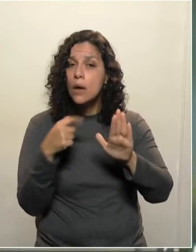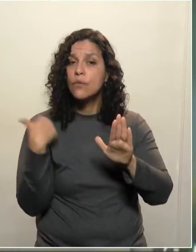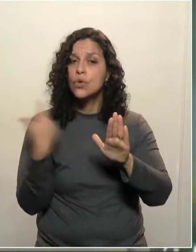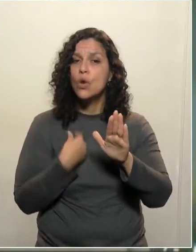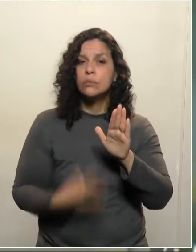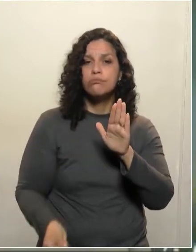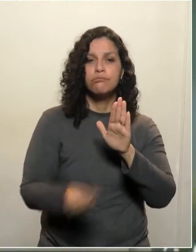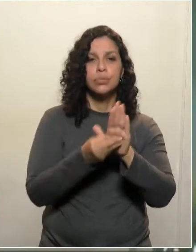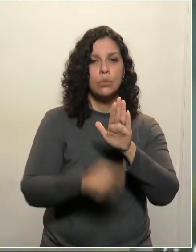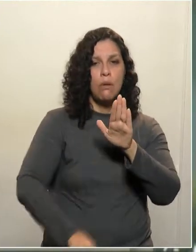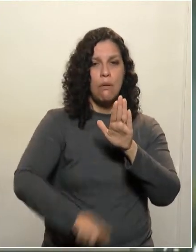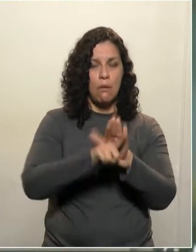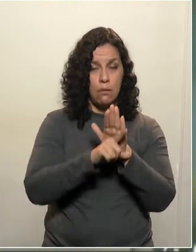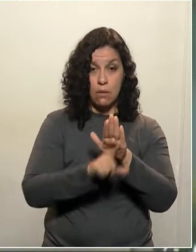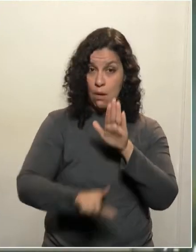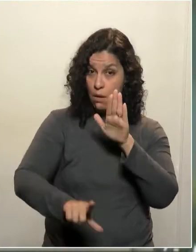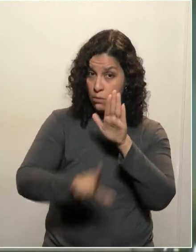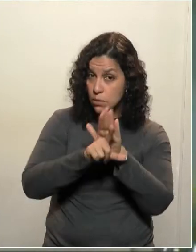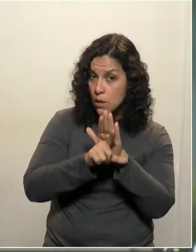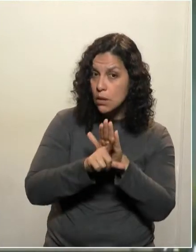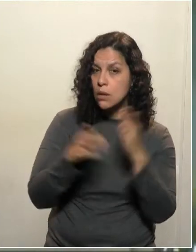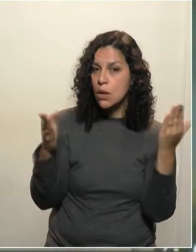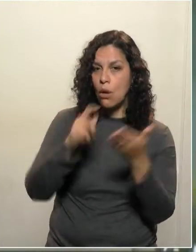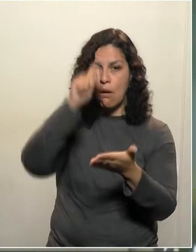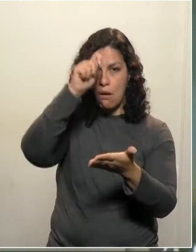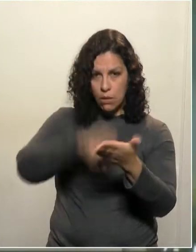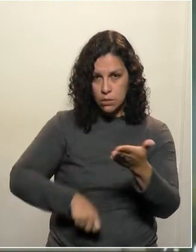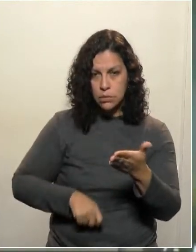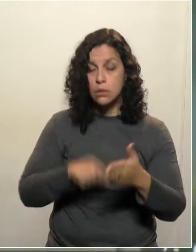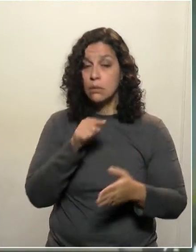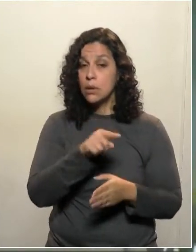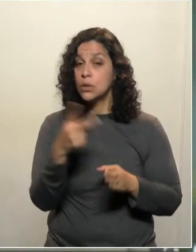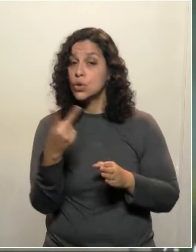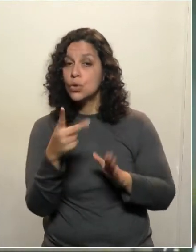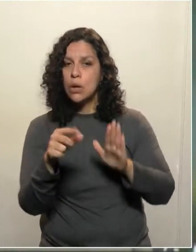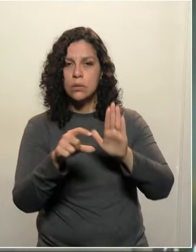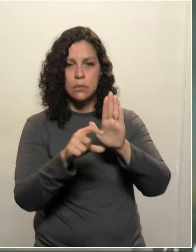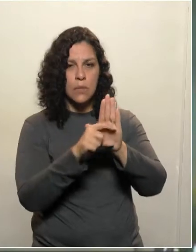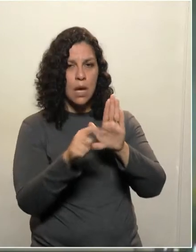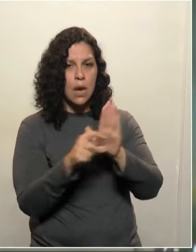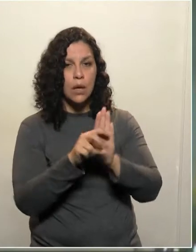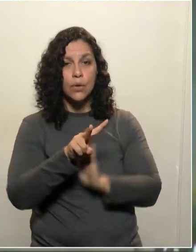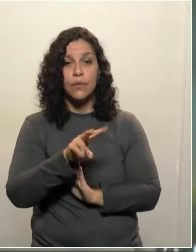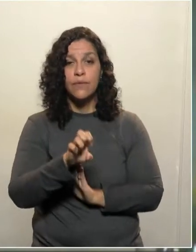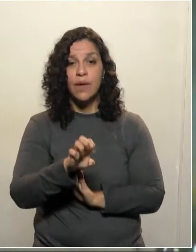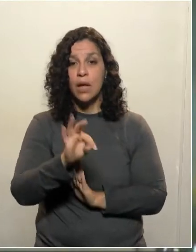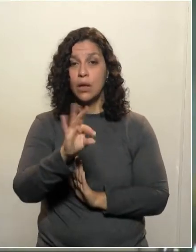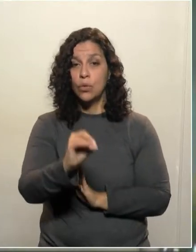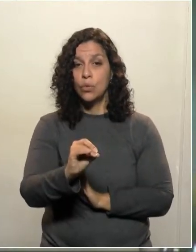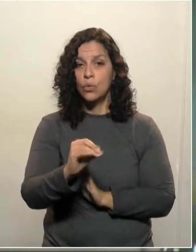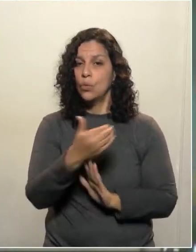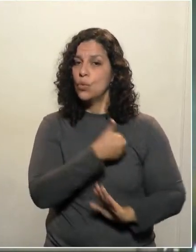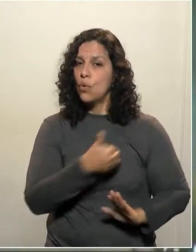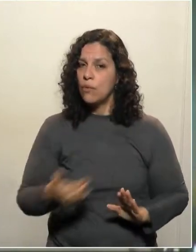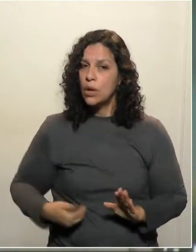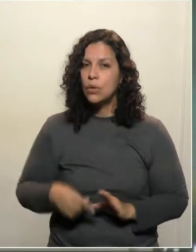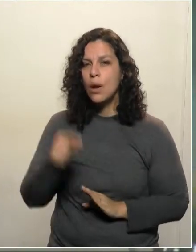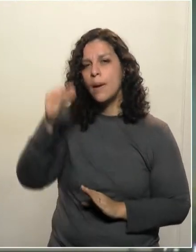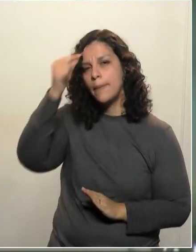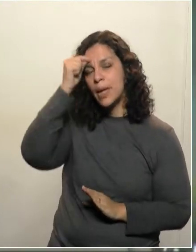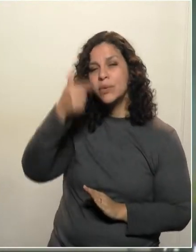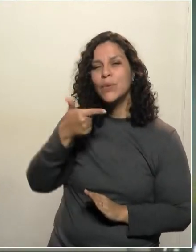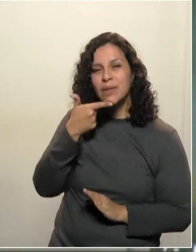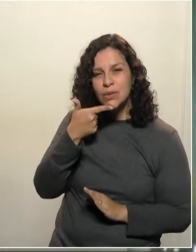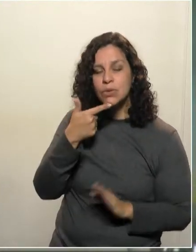lei e que essa lei, quando foi para ser sancionada, esses dois parágrafos foram vetados pelo governador, pelo governador Richa, à época.